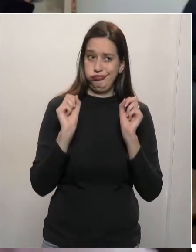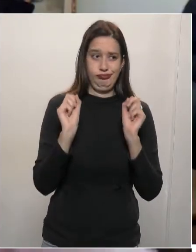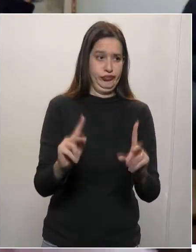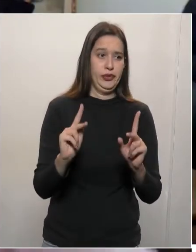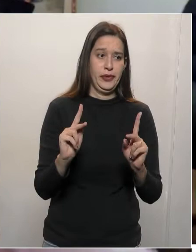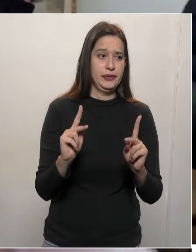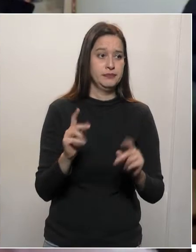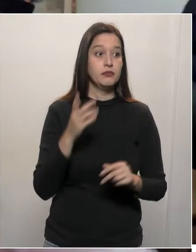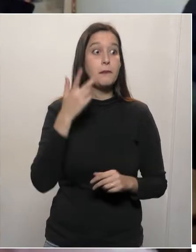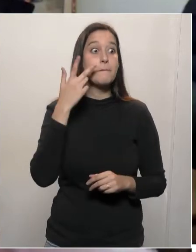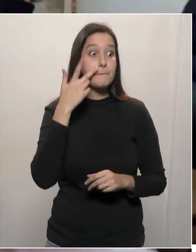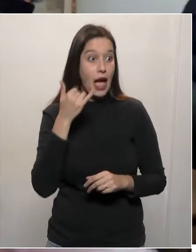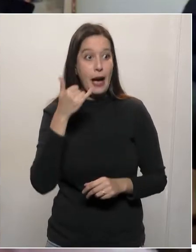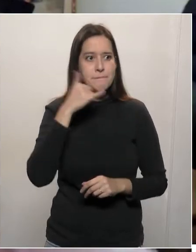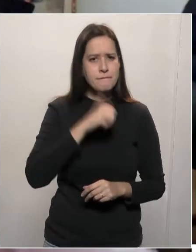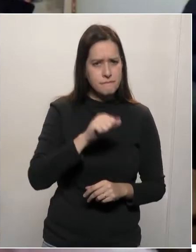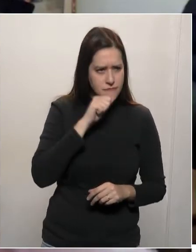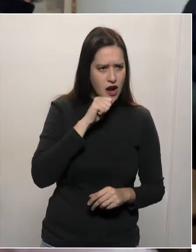inteligentes.